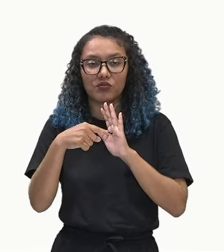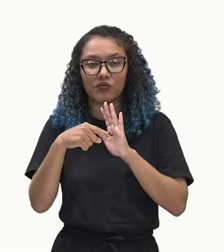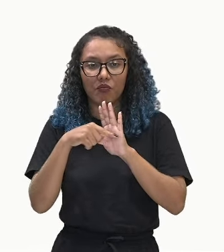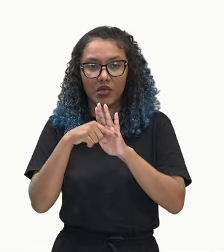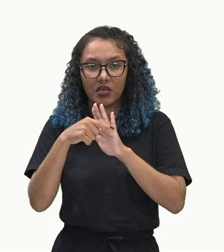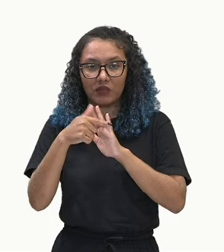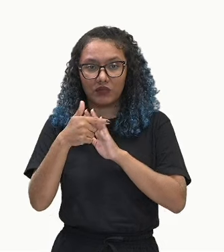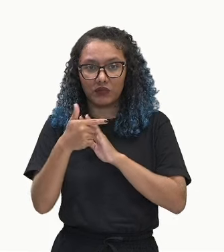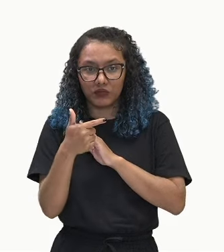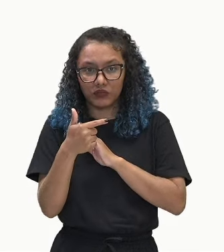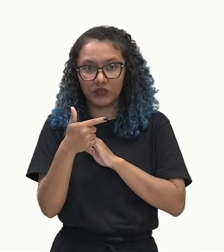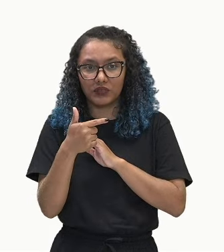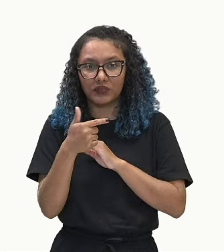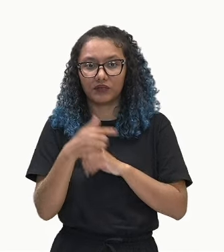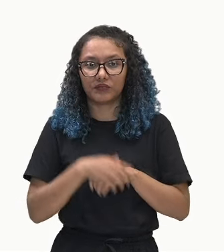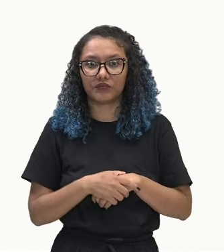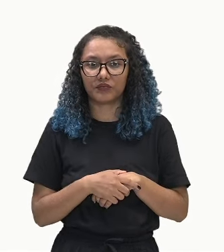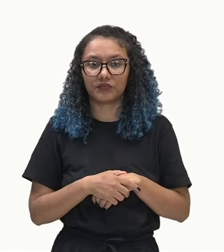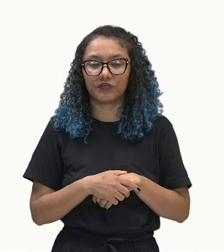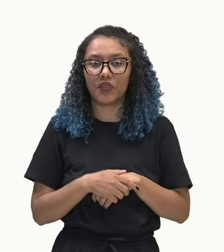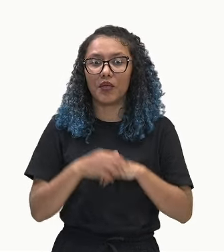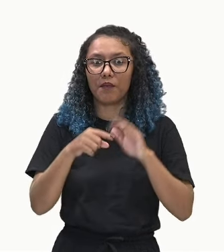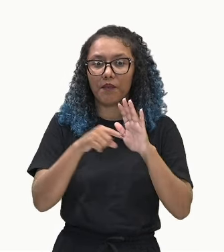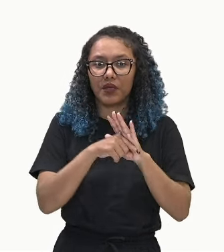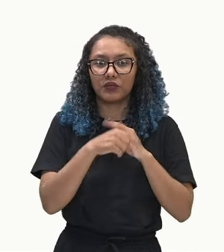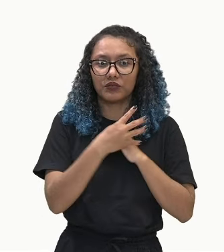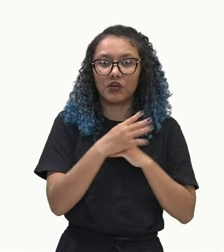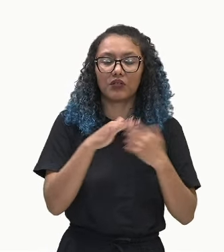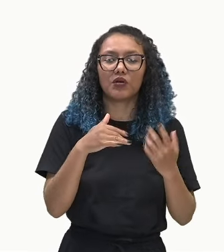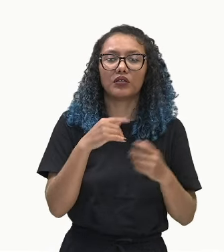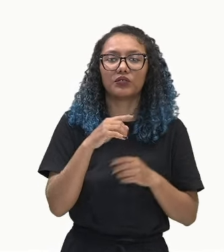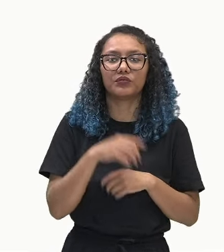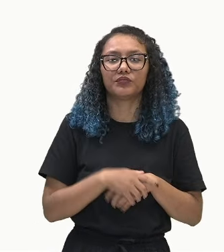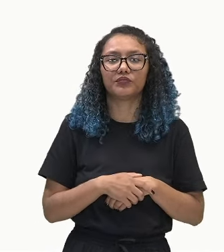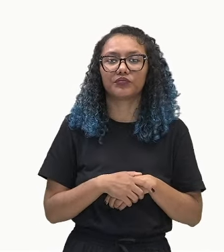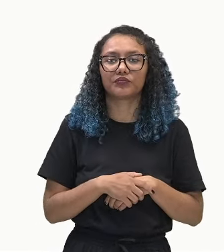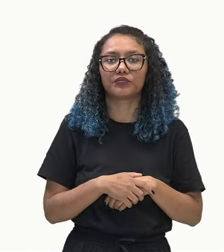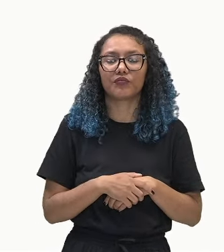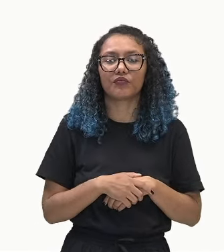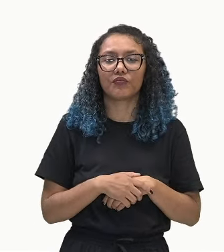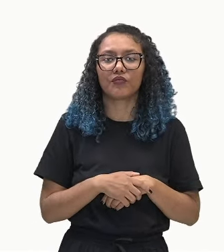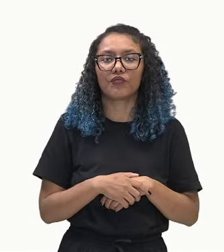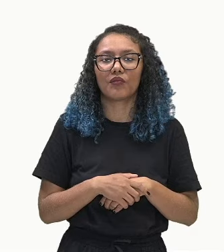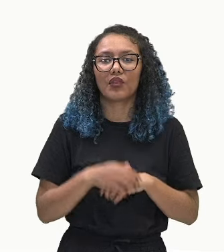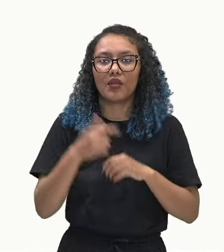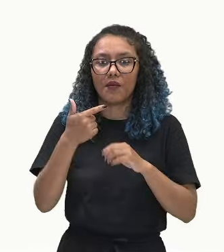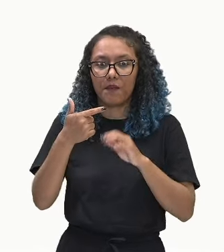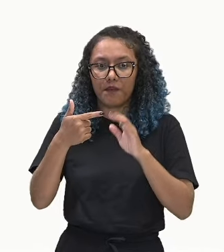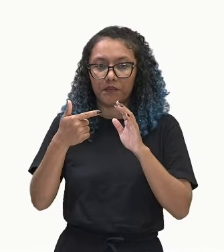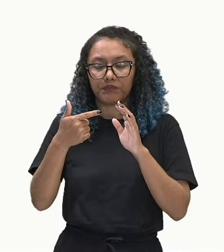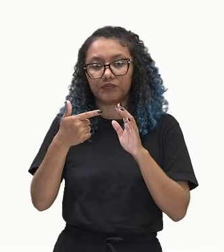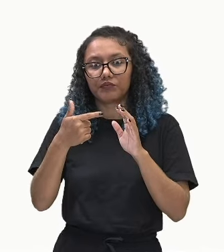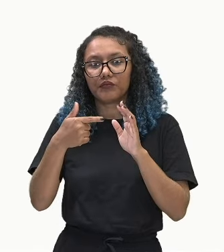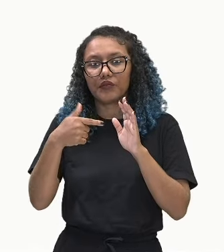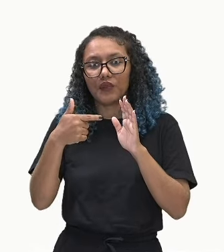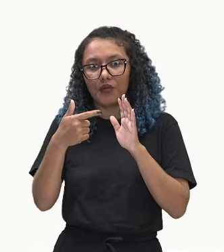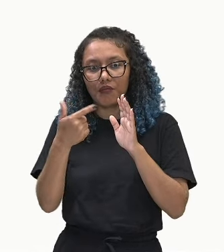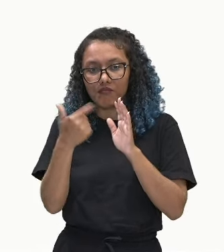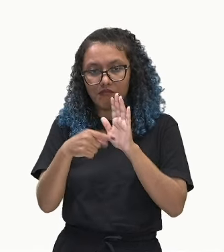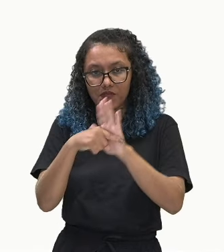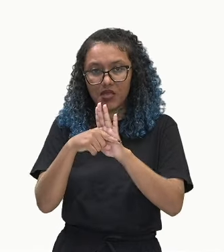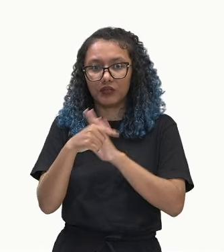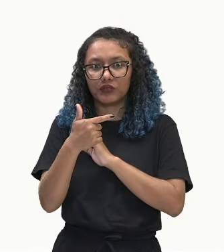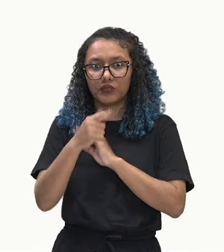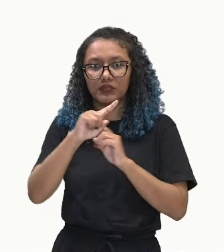Vai dar menos 2. Agora, a gente pega o menos 2 e também soma com mais 2. Menos 2 mais